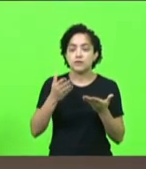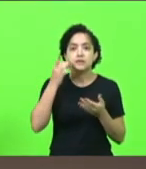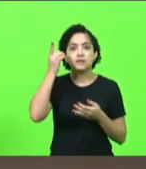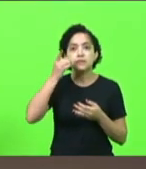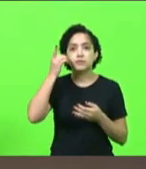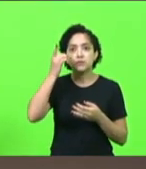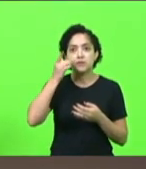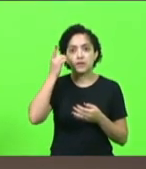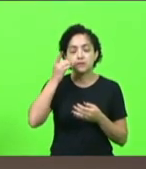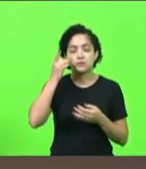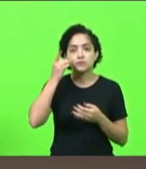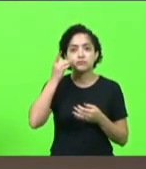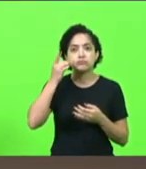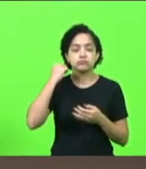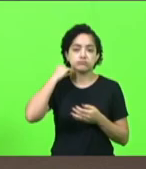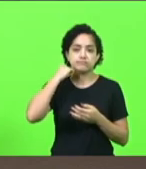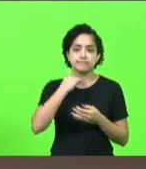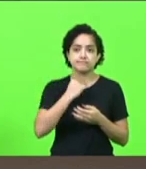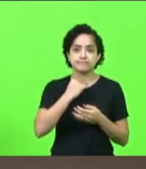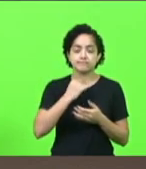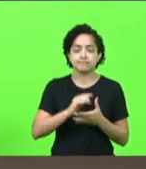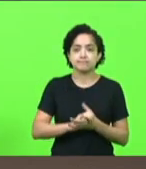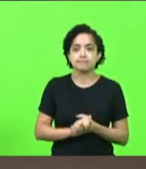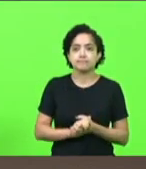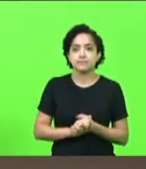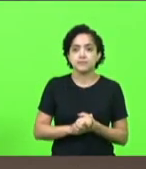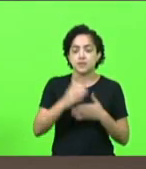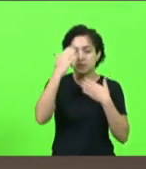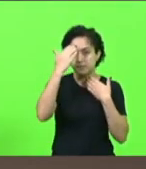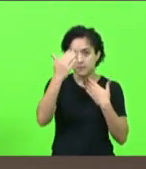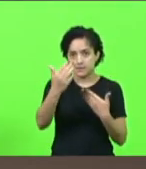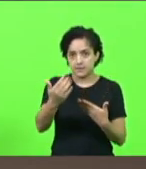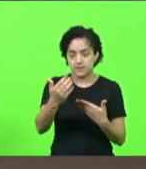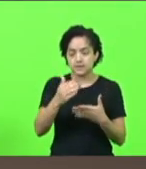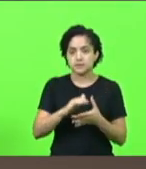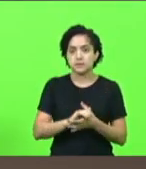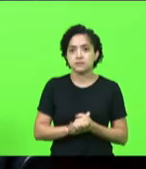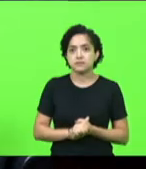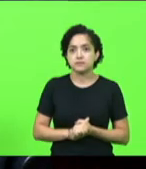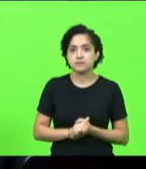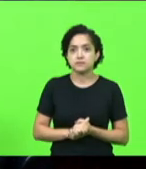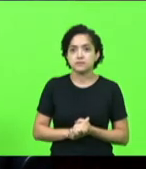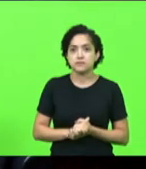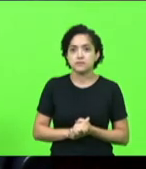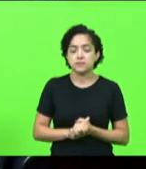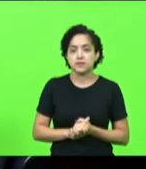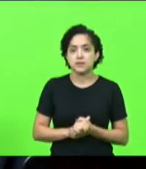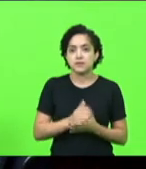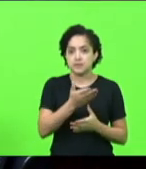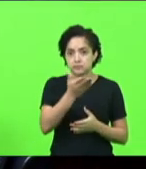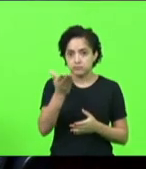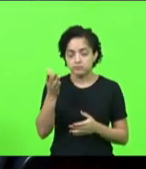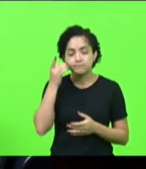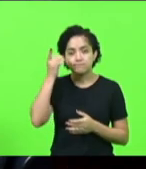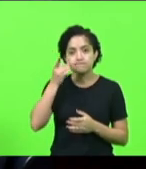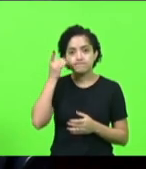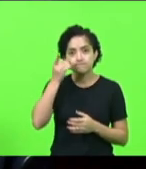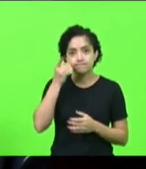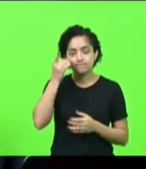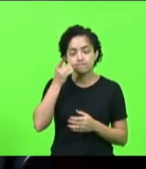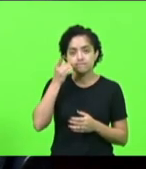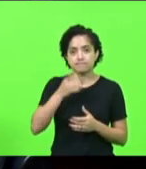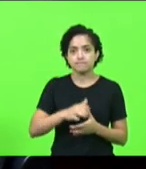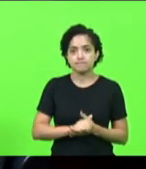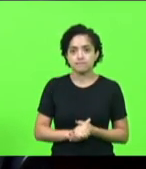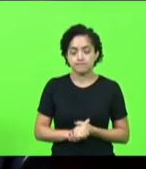obrigado senhor presidente desta sessão deputado Kennedy Nunes meus colegas deputados deputadas